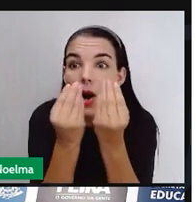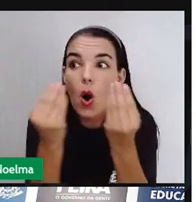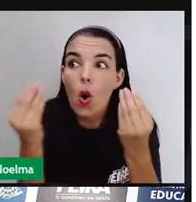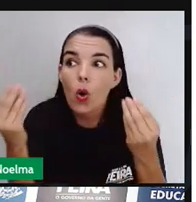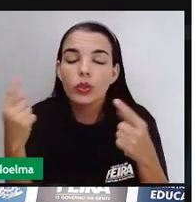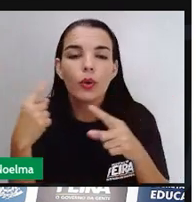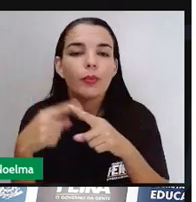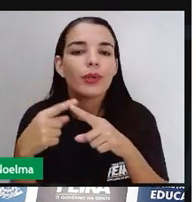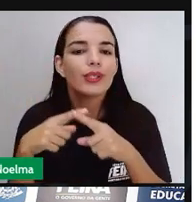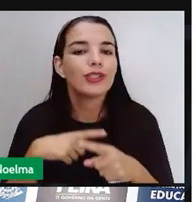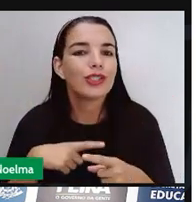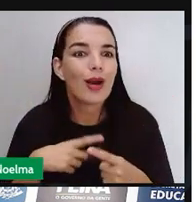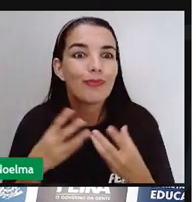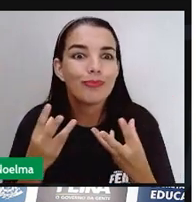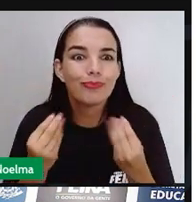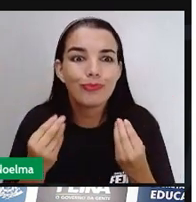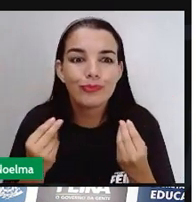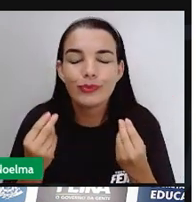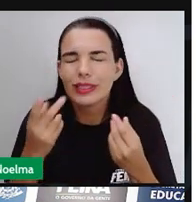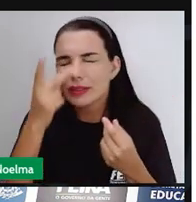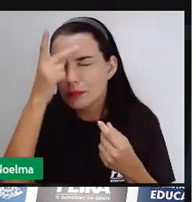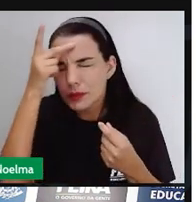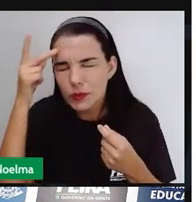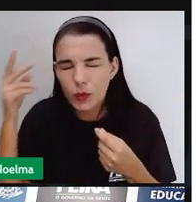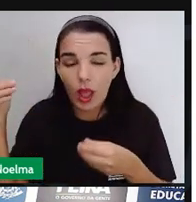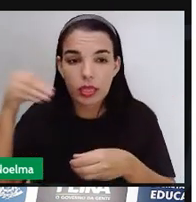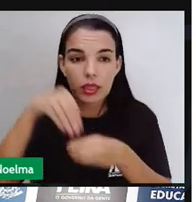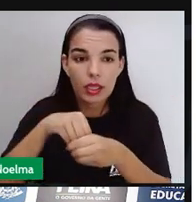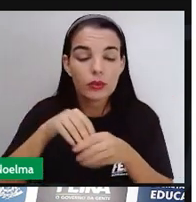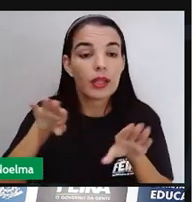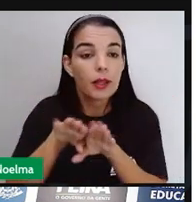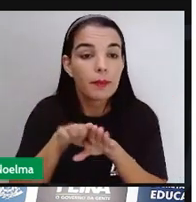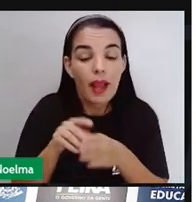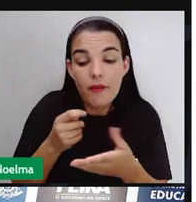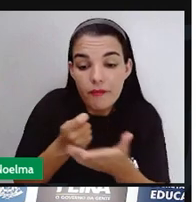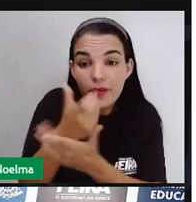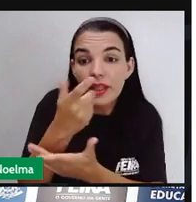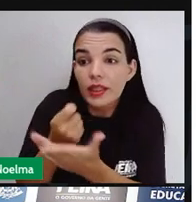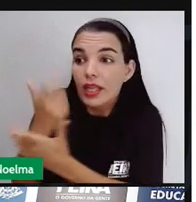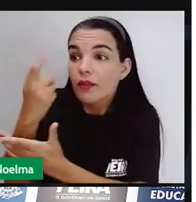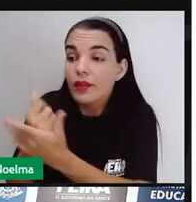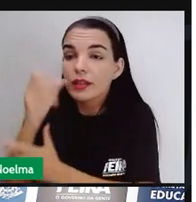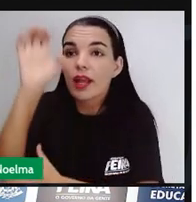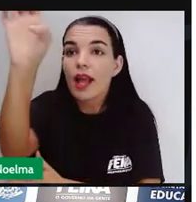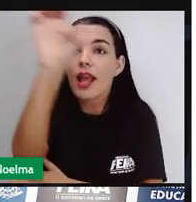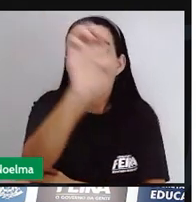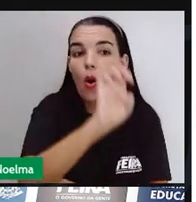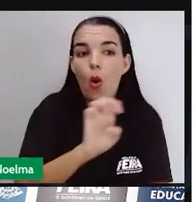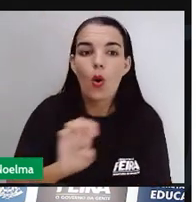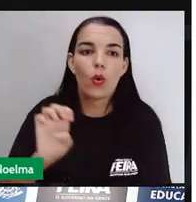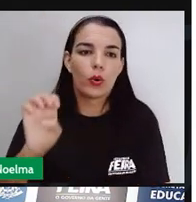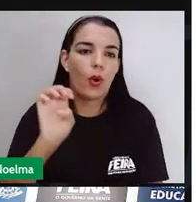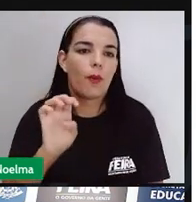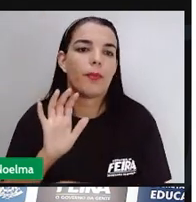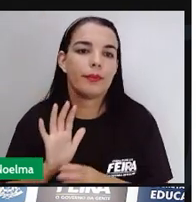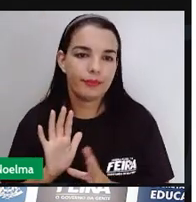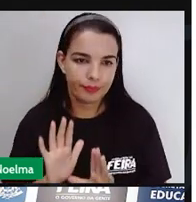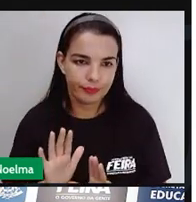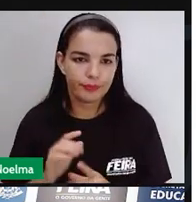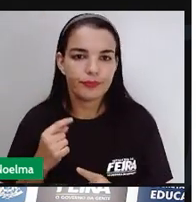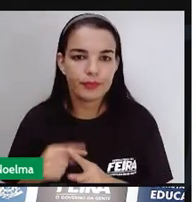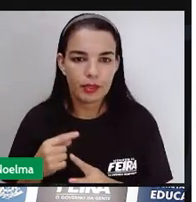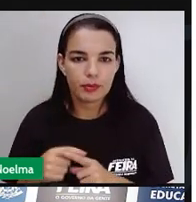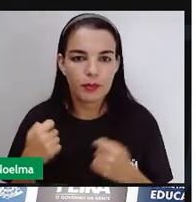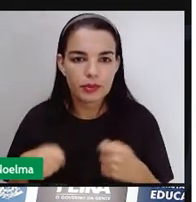escala, por quê? Porque eles iam ser vendidos no mercado europeu. A economia, ela deixava de ser de subsistência, né, e